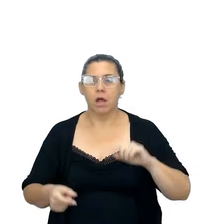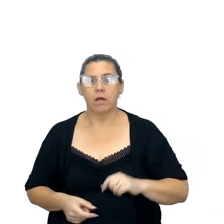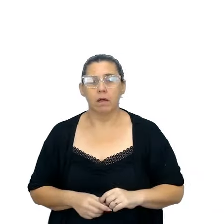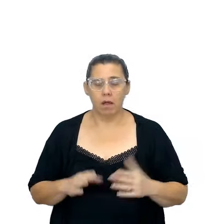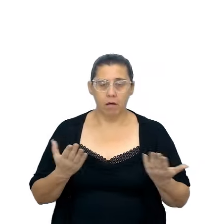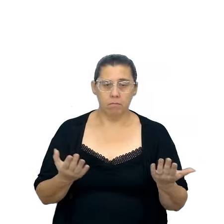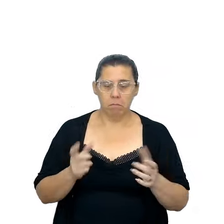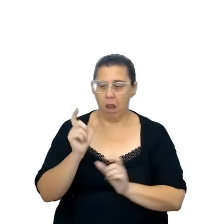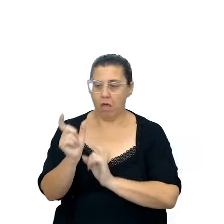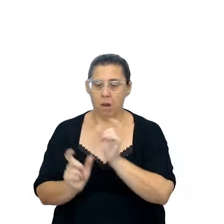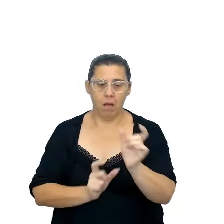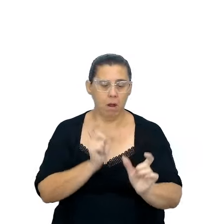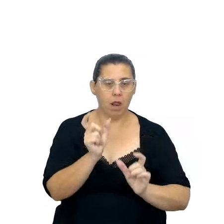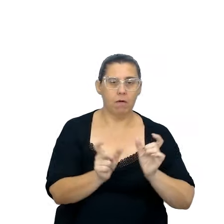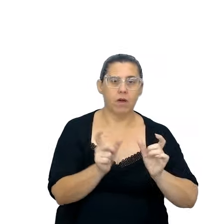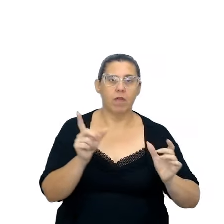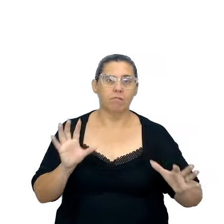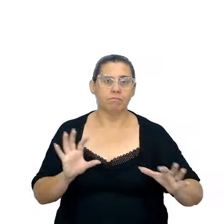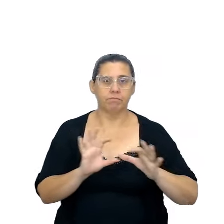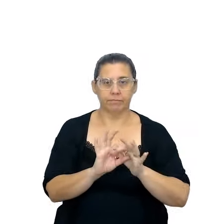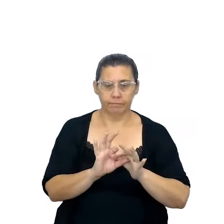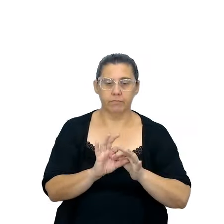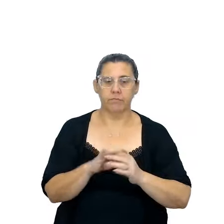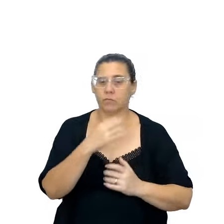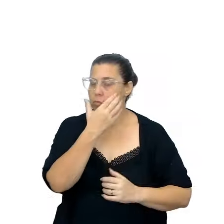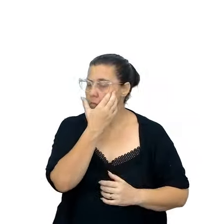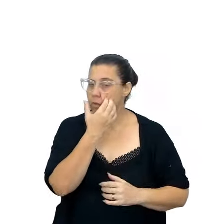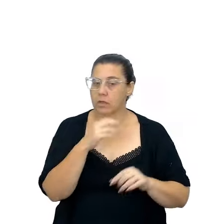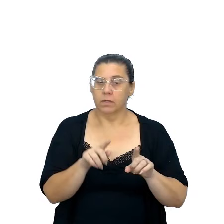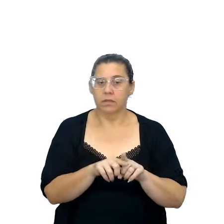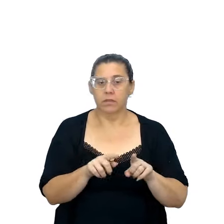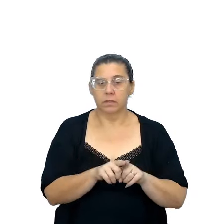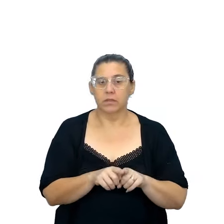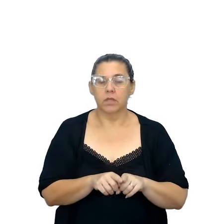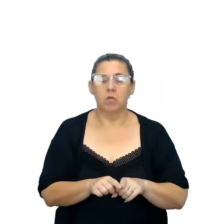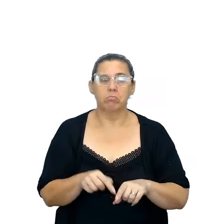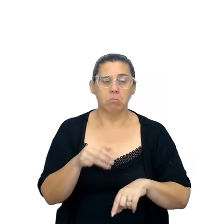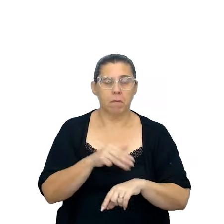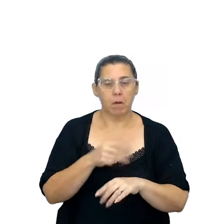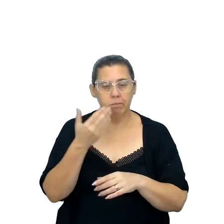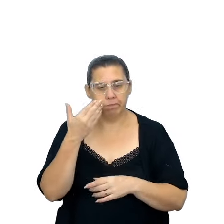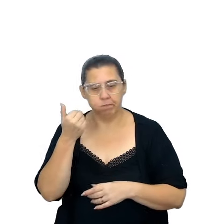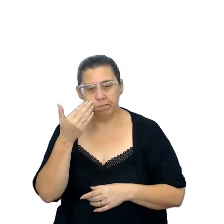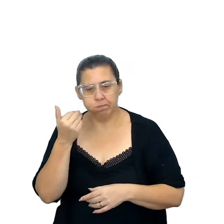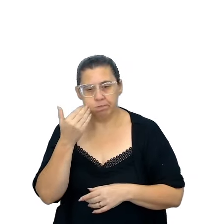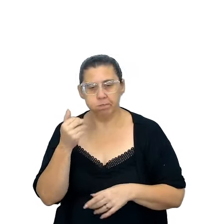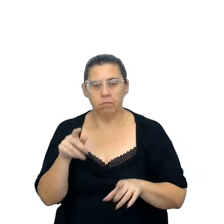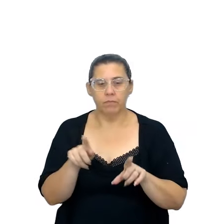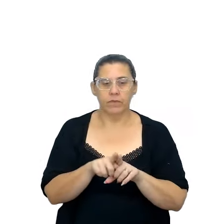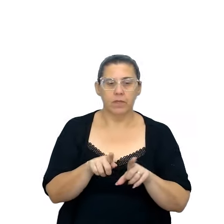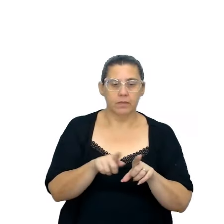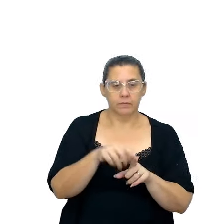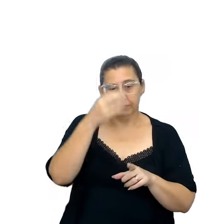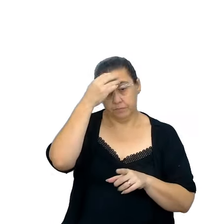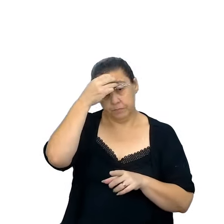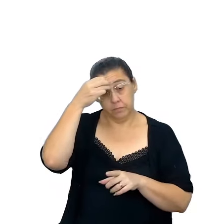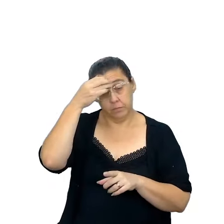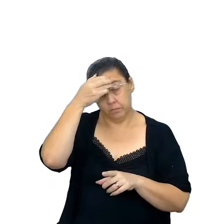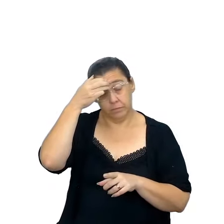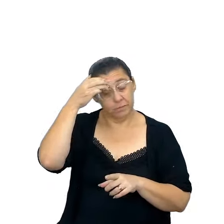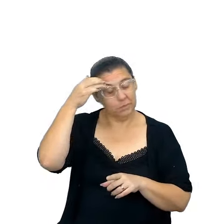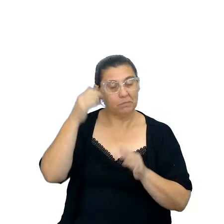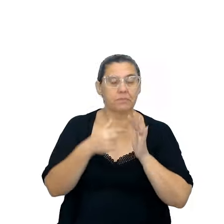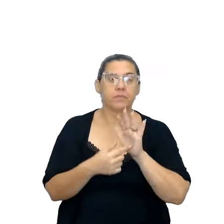até que se construa, então, uma solução. Existe o momento da experimentação e da prototipação, que é criar o produto